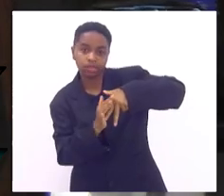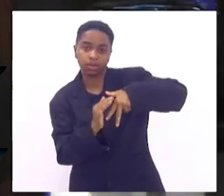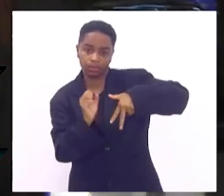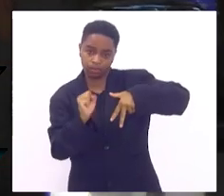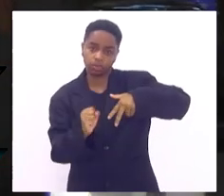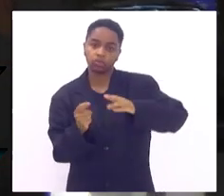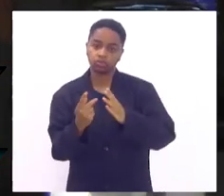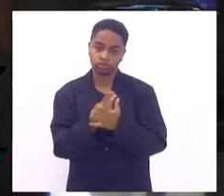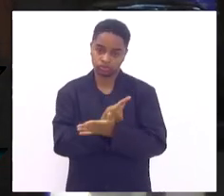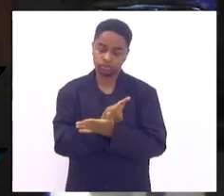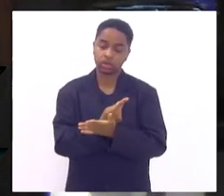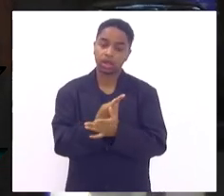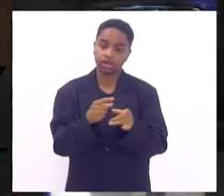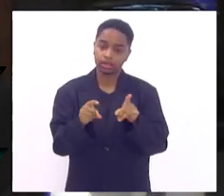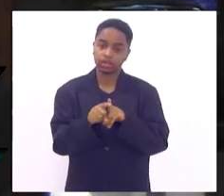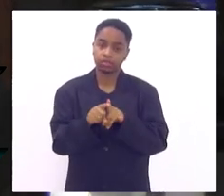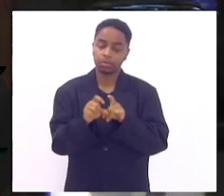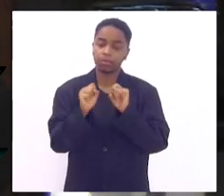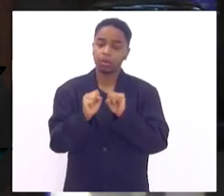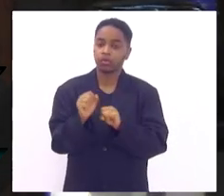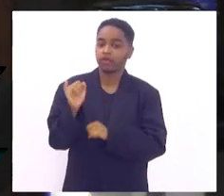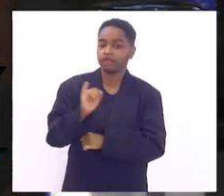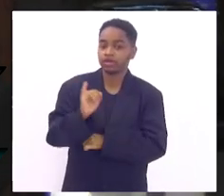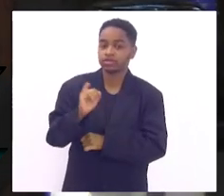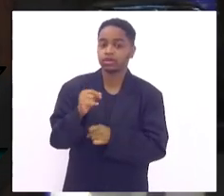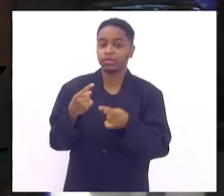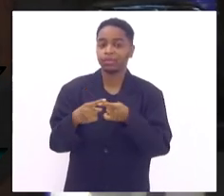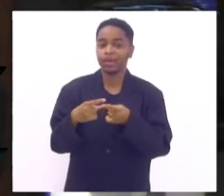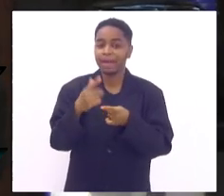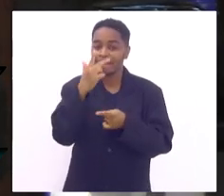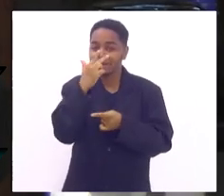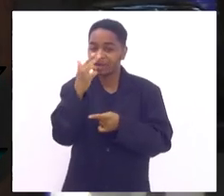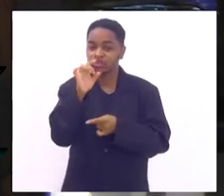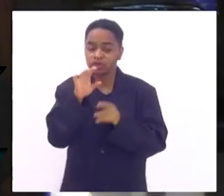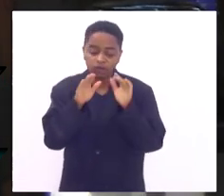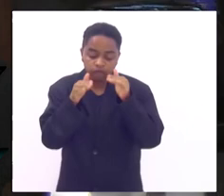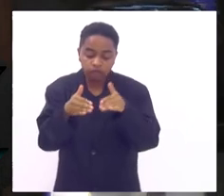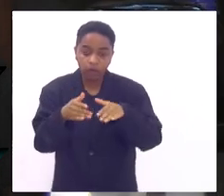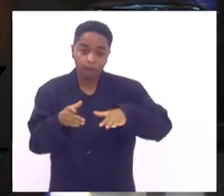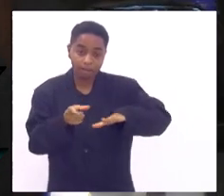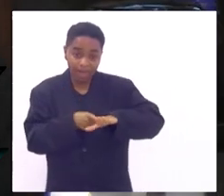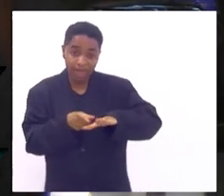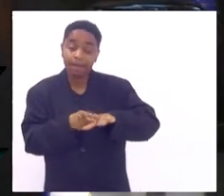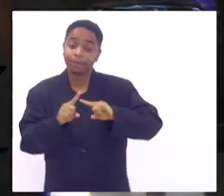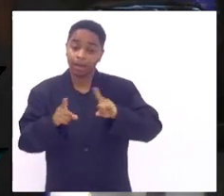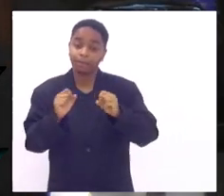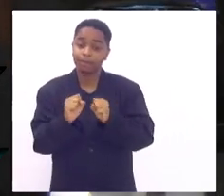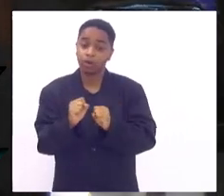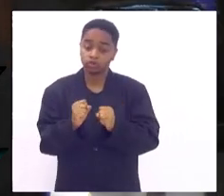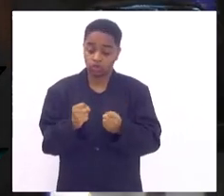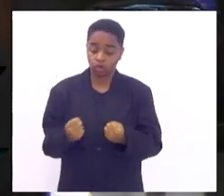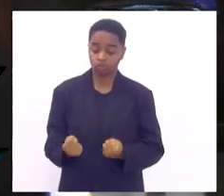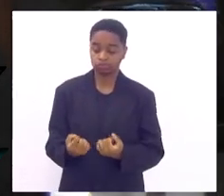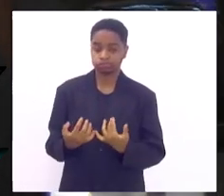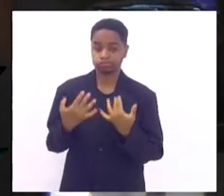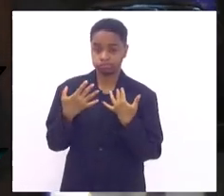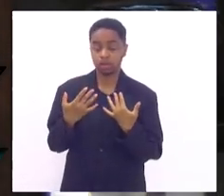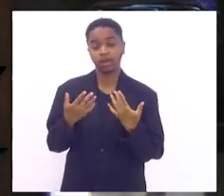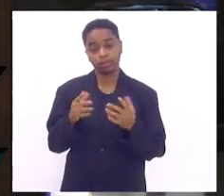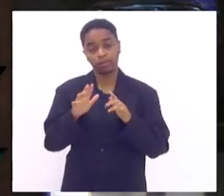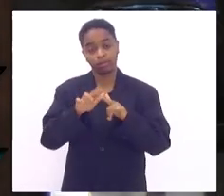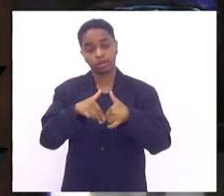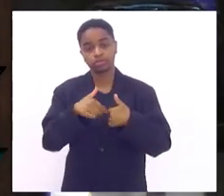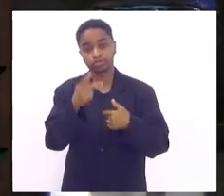tendão de Aquiles e podem levar uma infecção que aparentemente está restrita ao pé até aqui em cima e é isso que contribui para a perda da extremidade